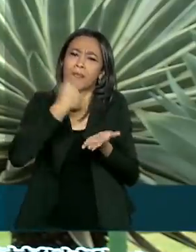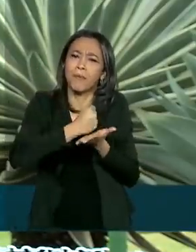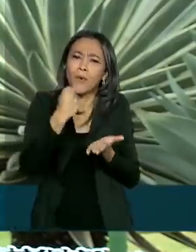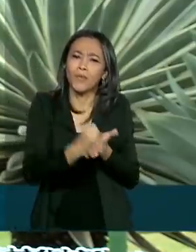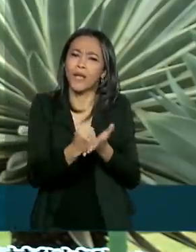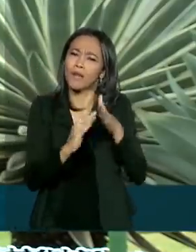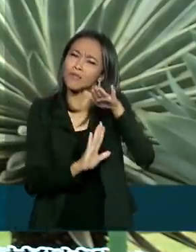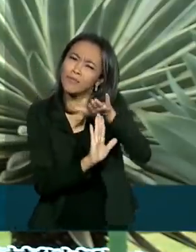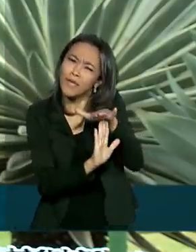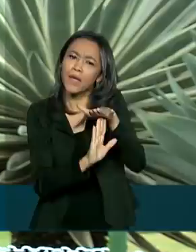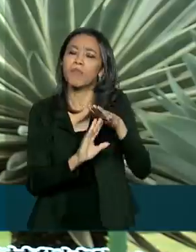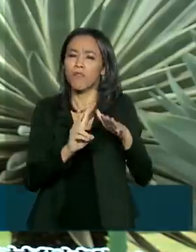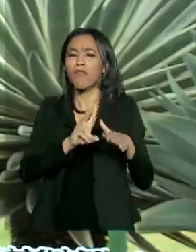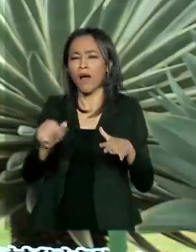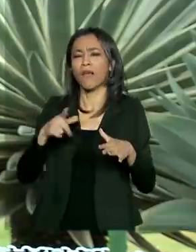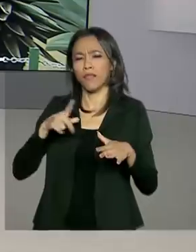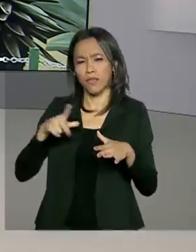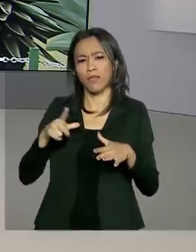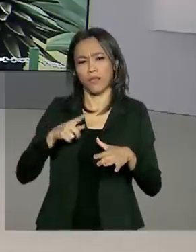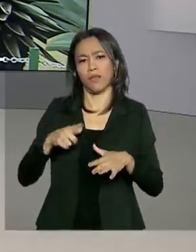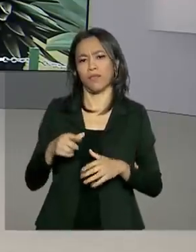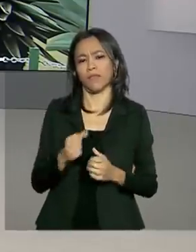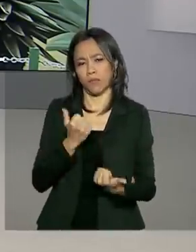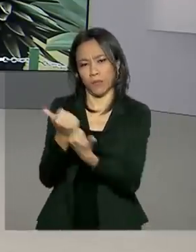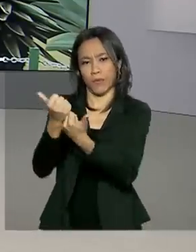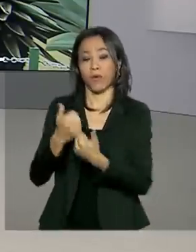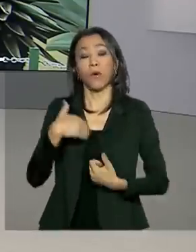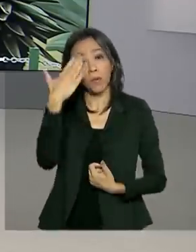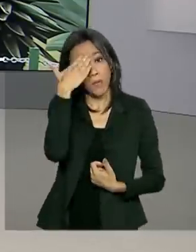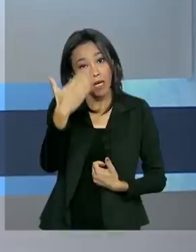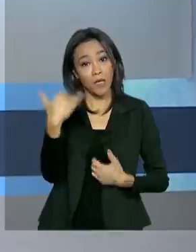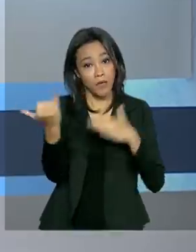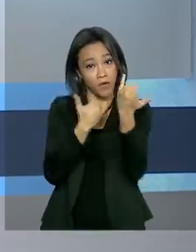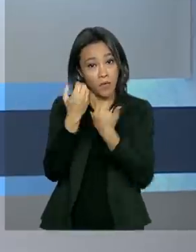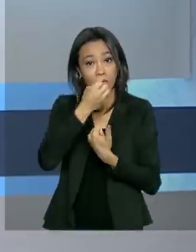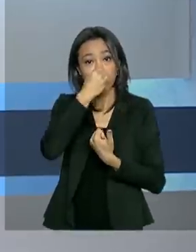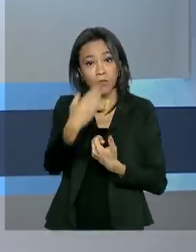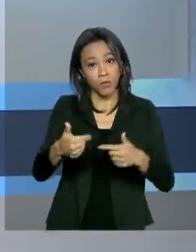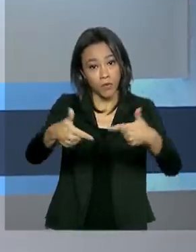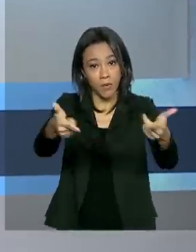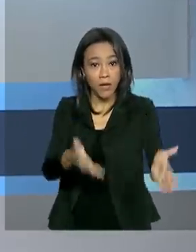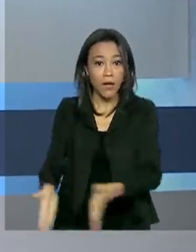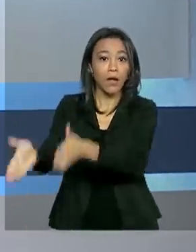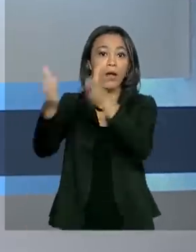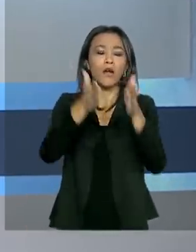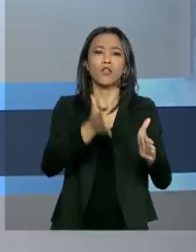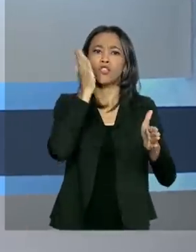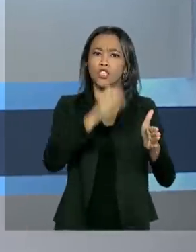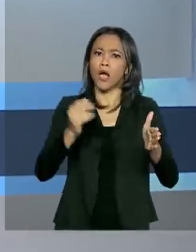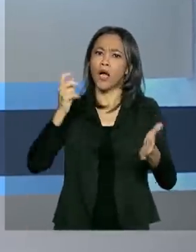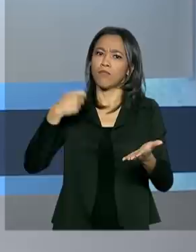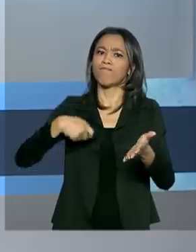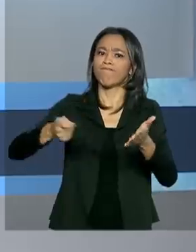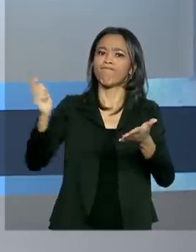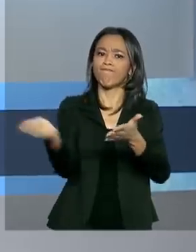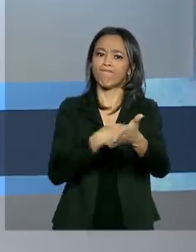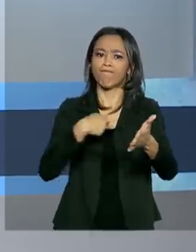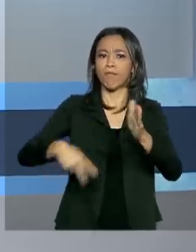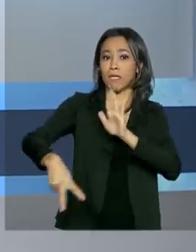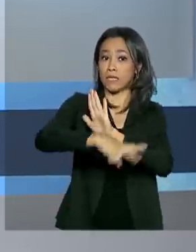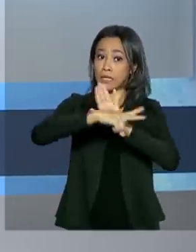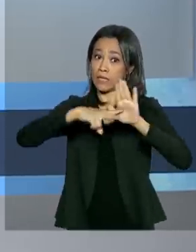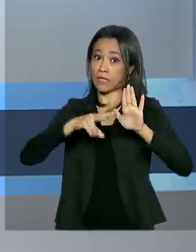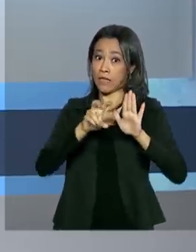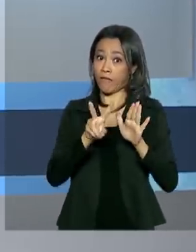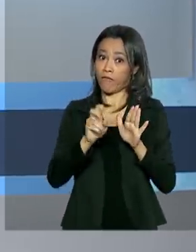automaticamente. Renata. Obrigada, Selma, pelas suas informações. Bom trabalho. E foi sancionado com vetos o projeto que amplia